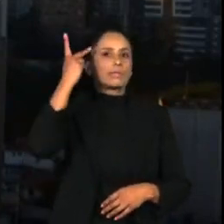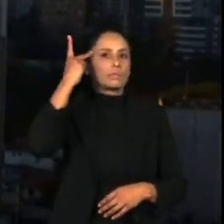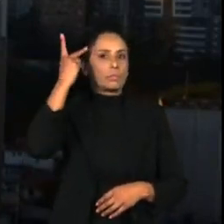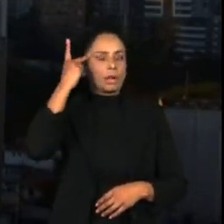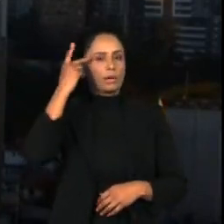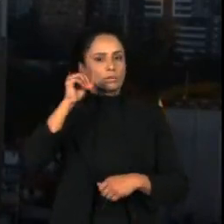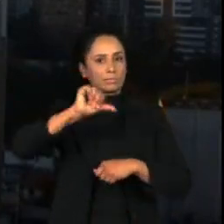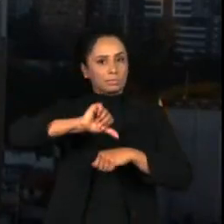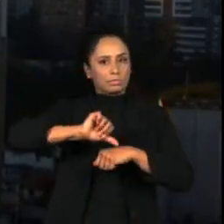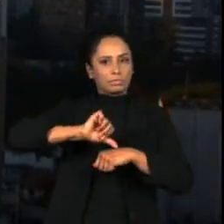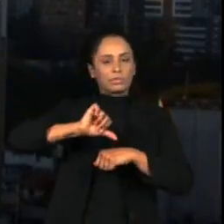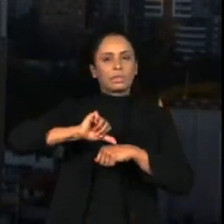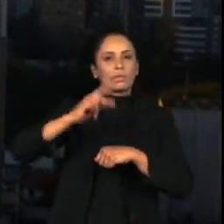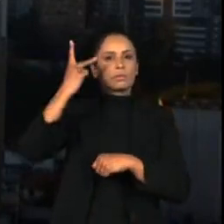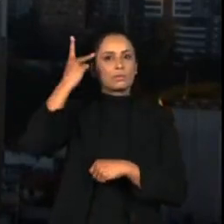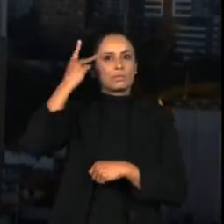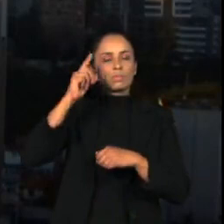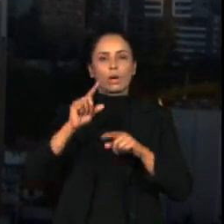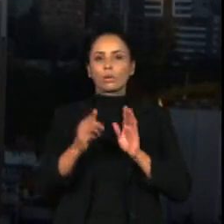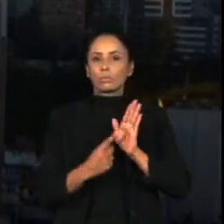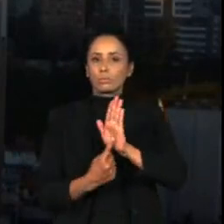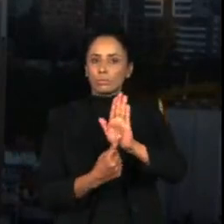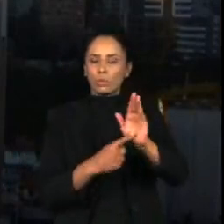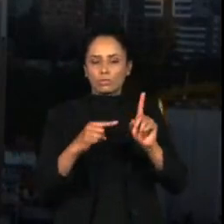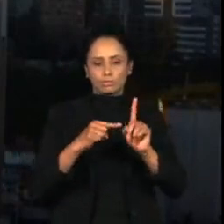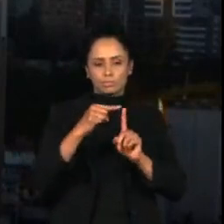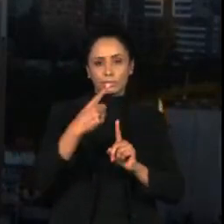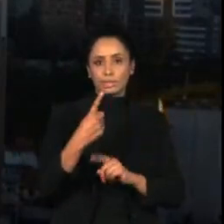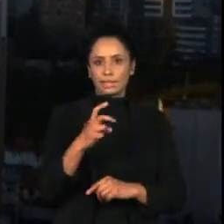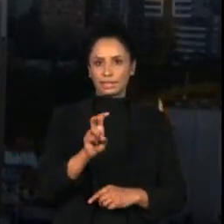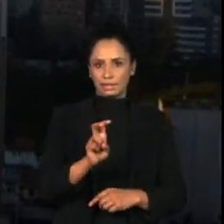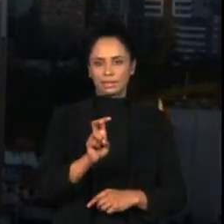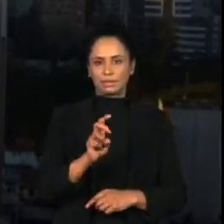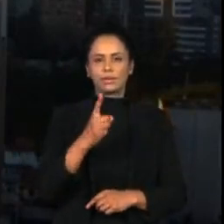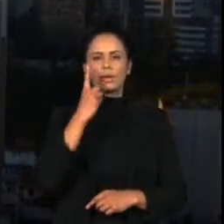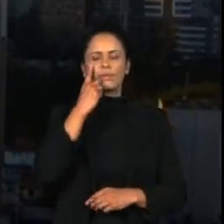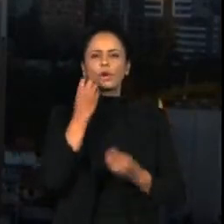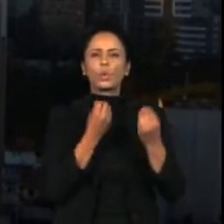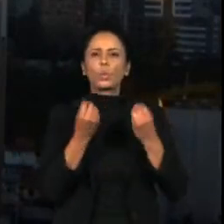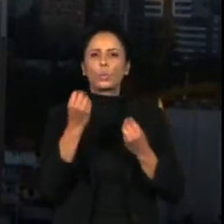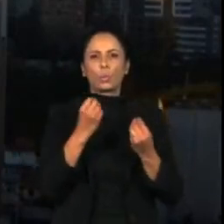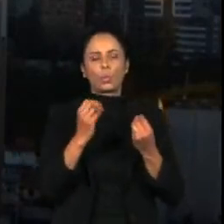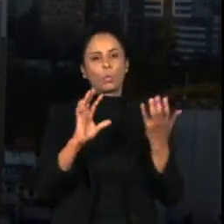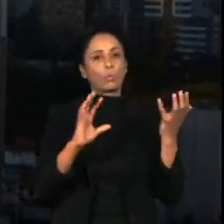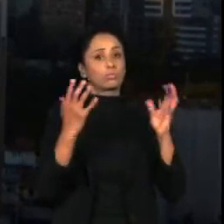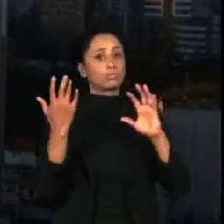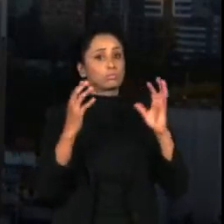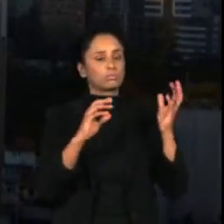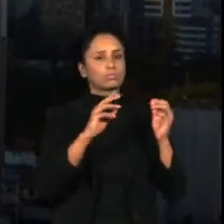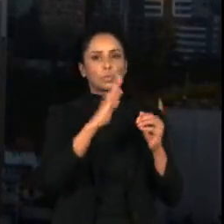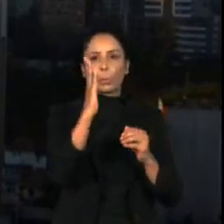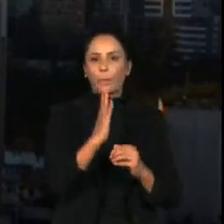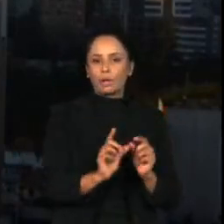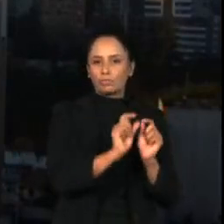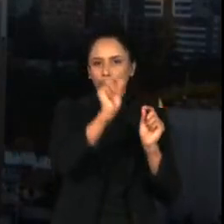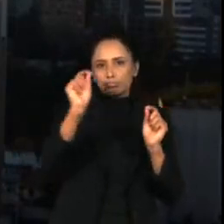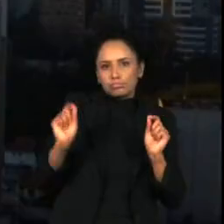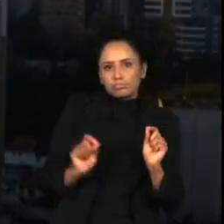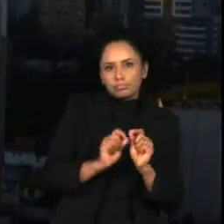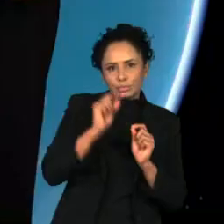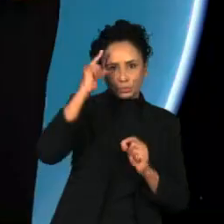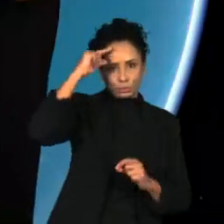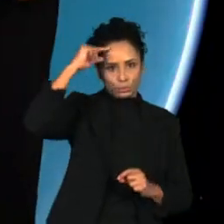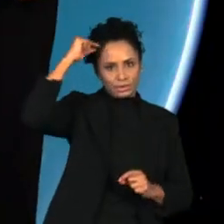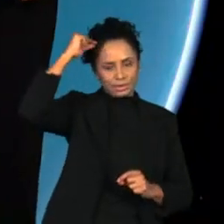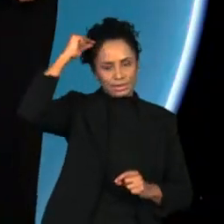paulista, os termômetros registram agora 15 graus. Vamos saber como que fica a previsão do tempo para todo o Brasil com a Stephanie Toso.